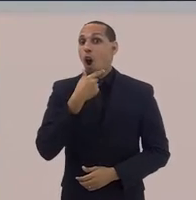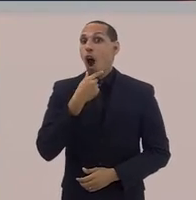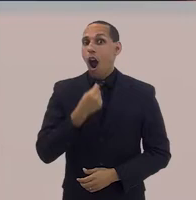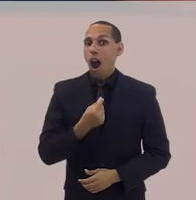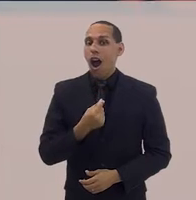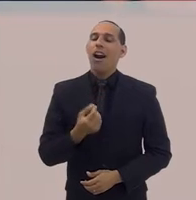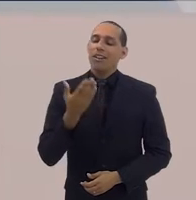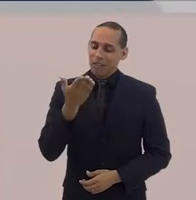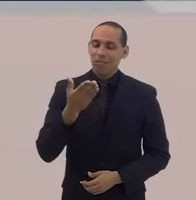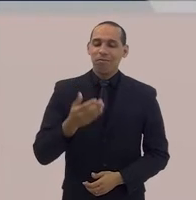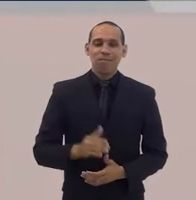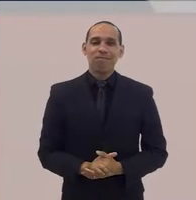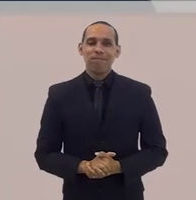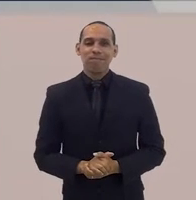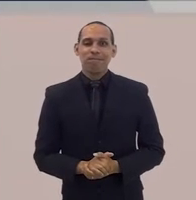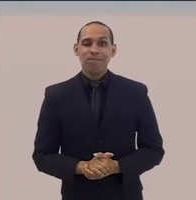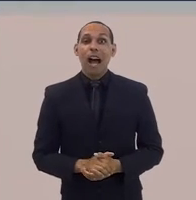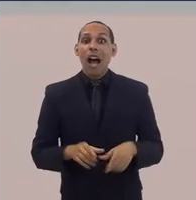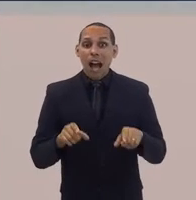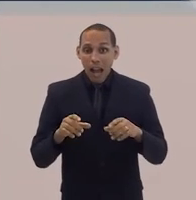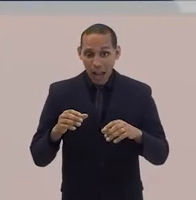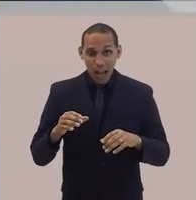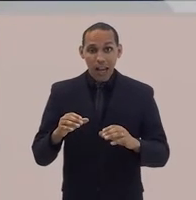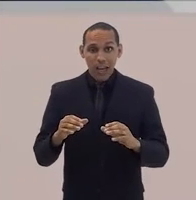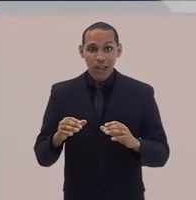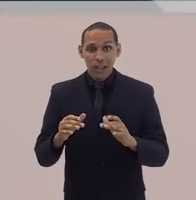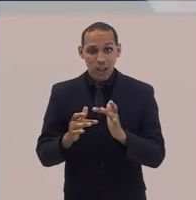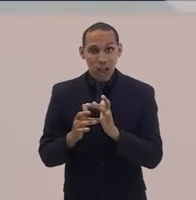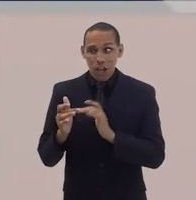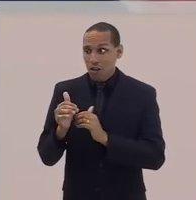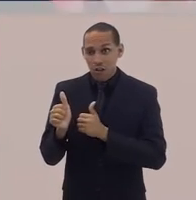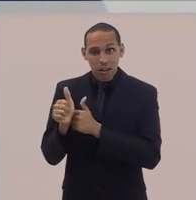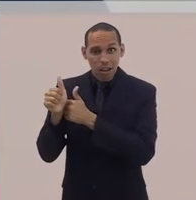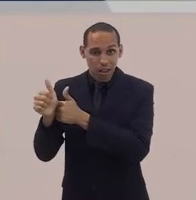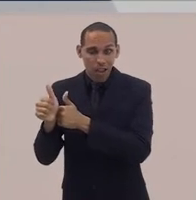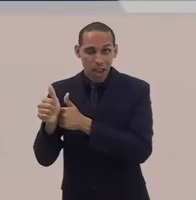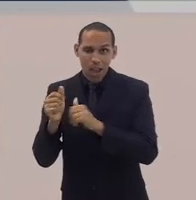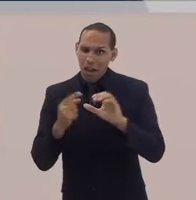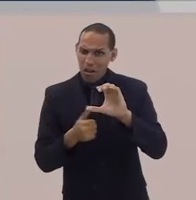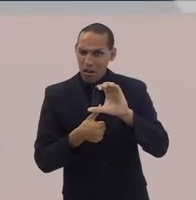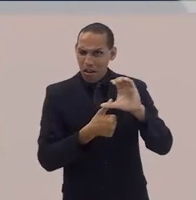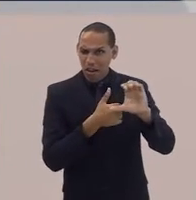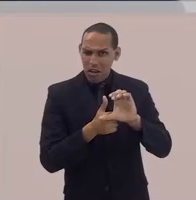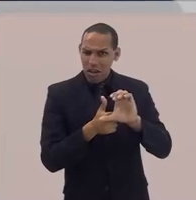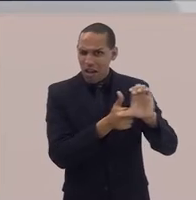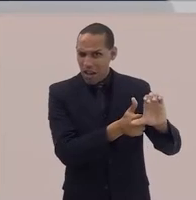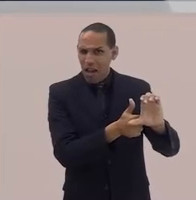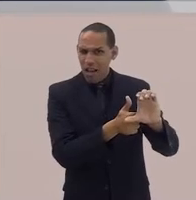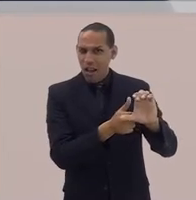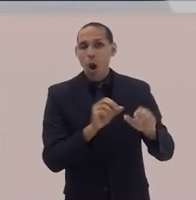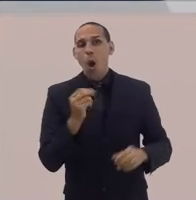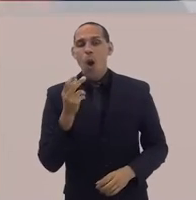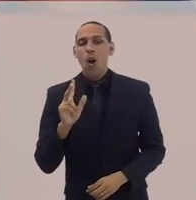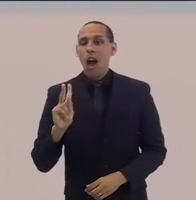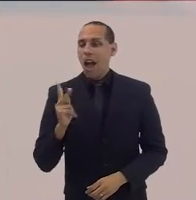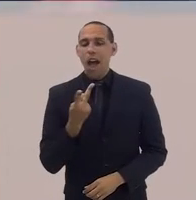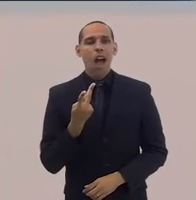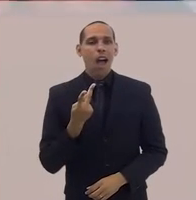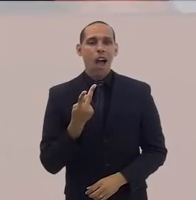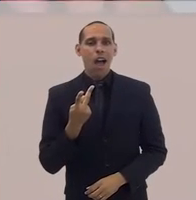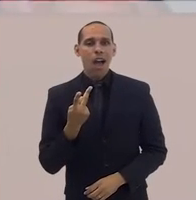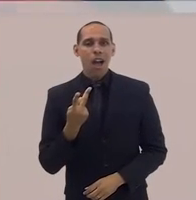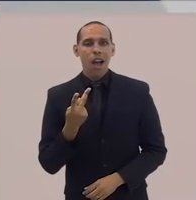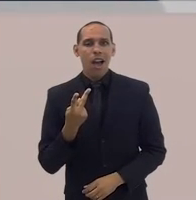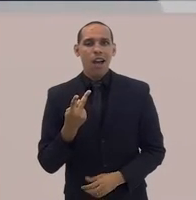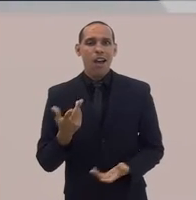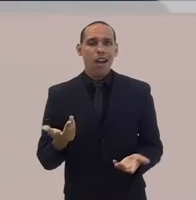Ser homem, ser cristão, ser hétero. Não sei se eu estou me fazendo entender. Tem uma história